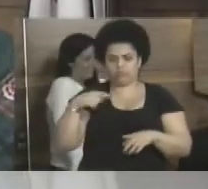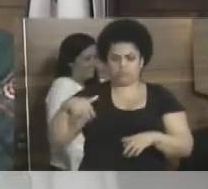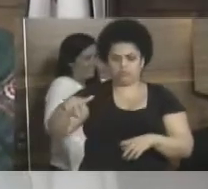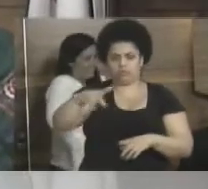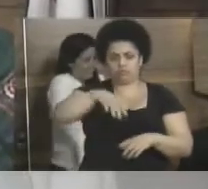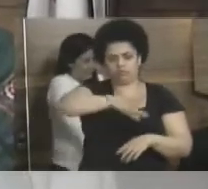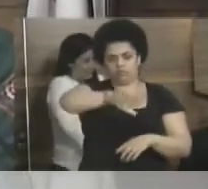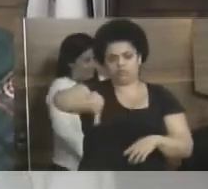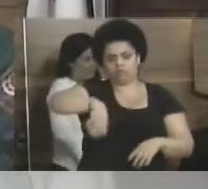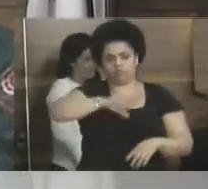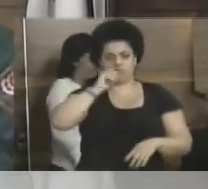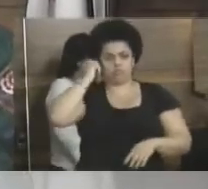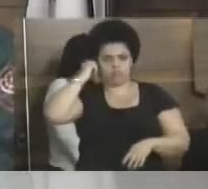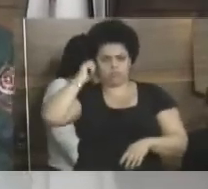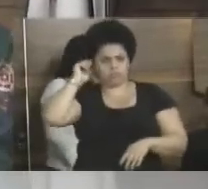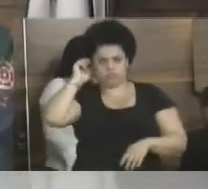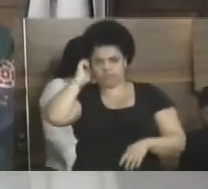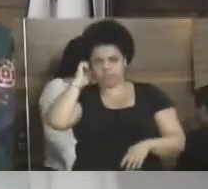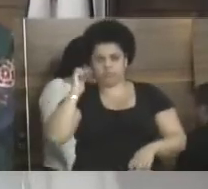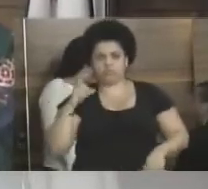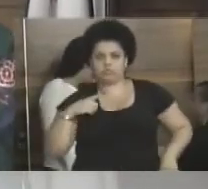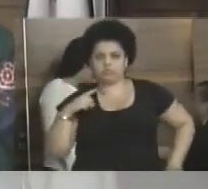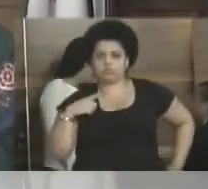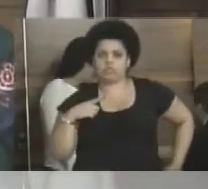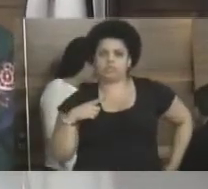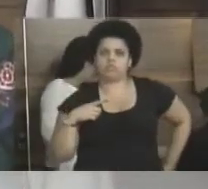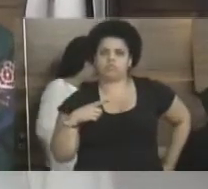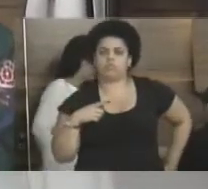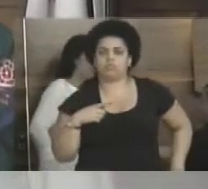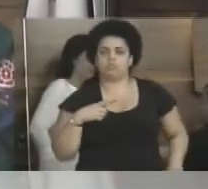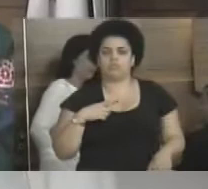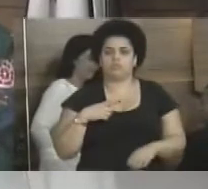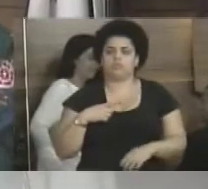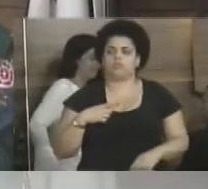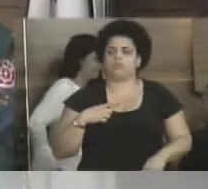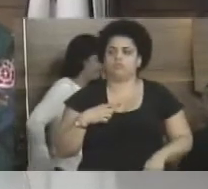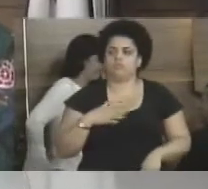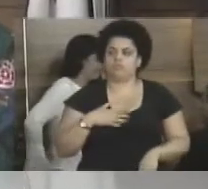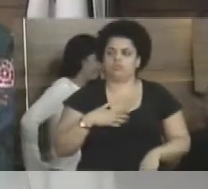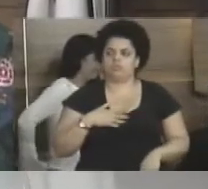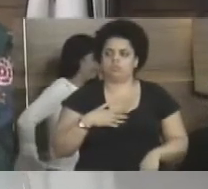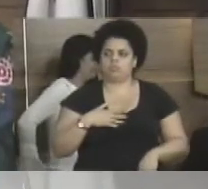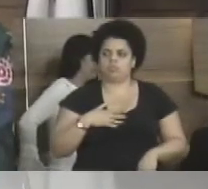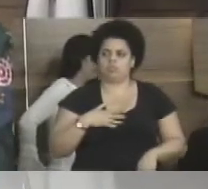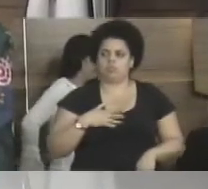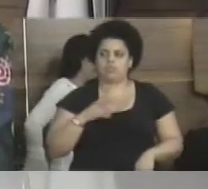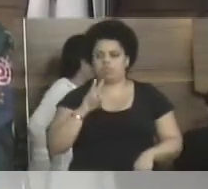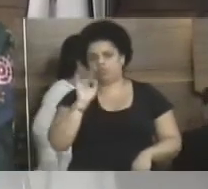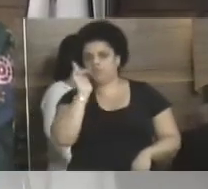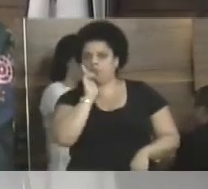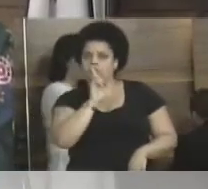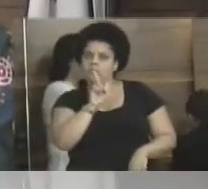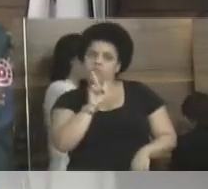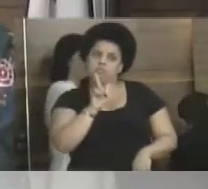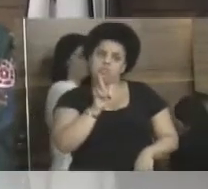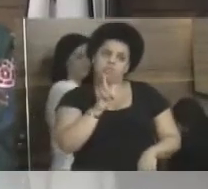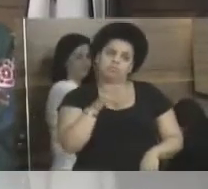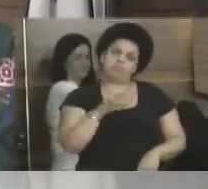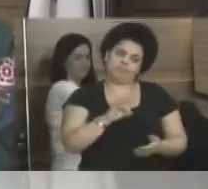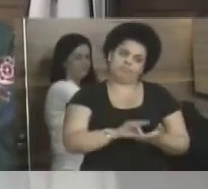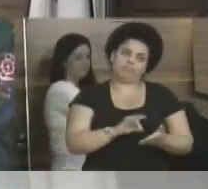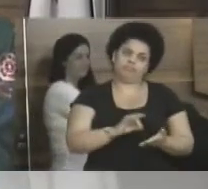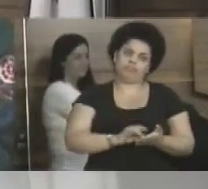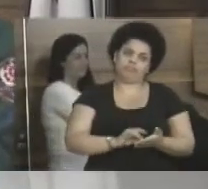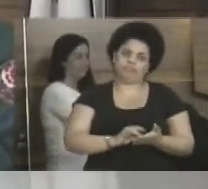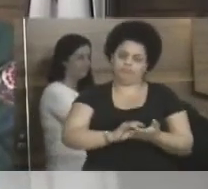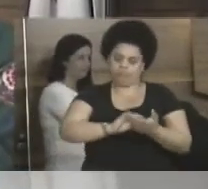Realmente, as fotos estão até aqui na indicação, vão seguir para o prefeito, e realmente